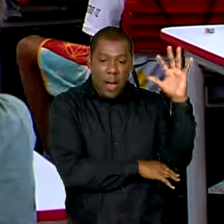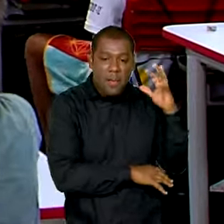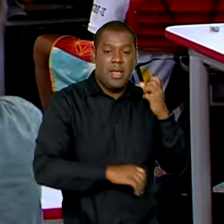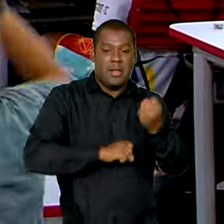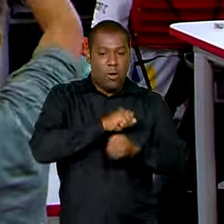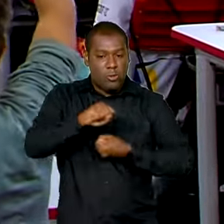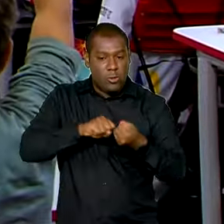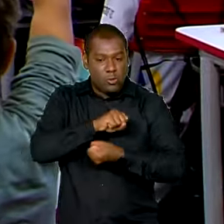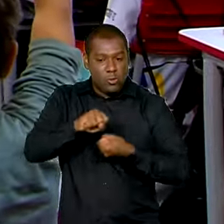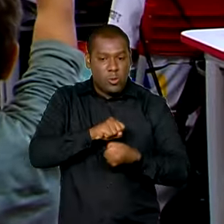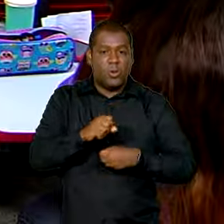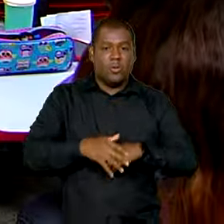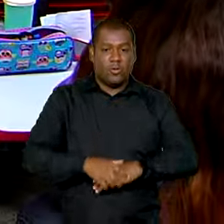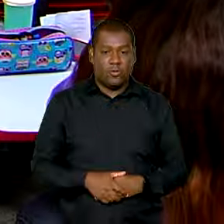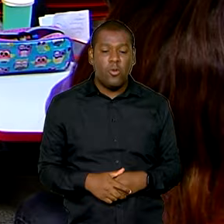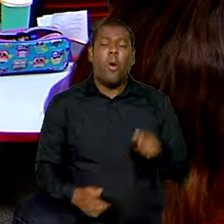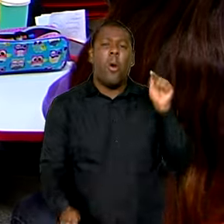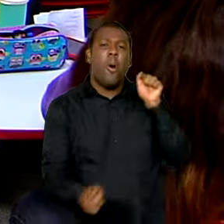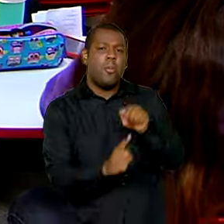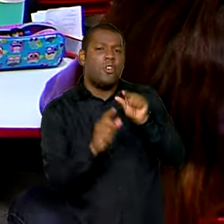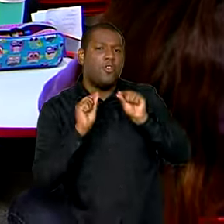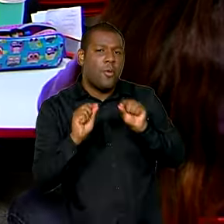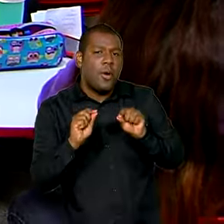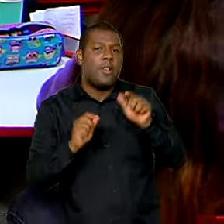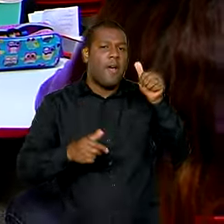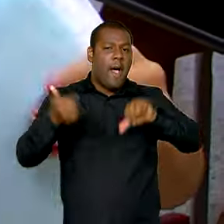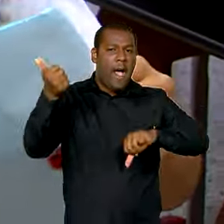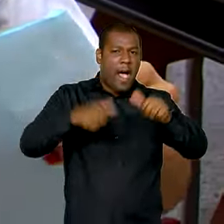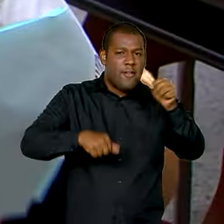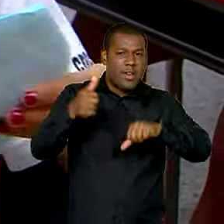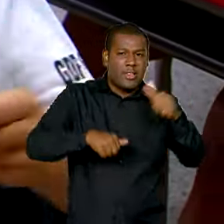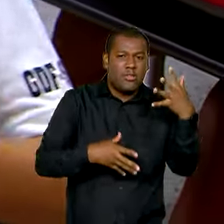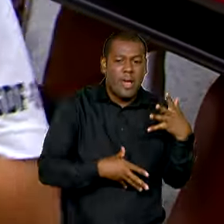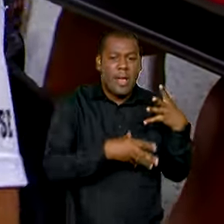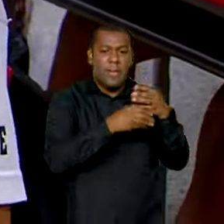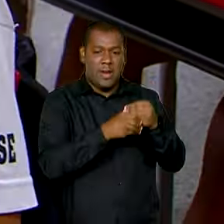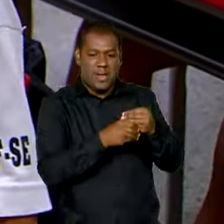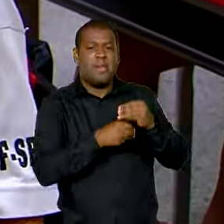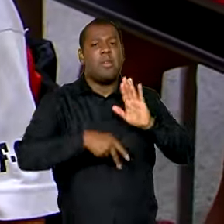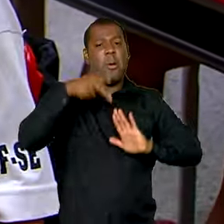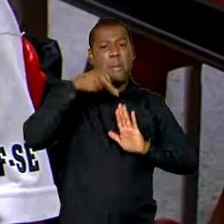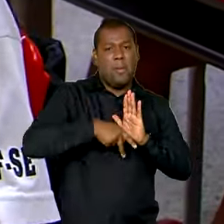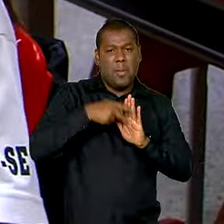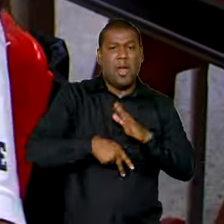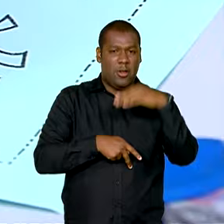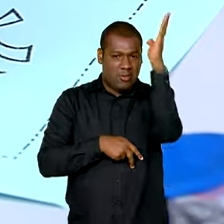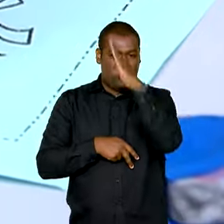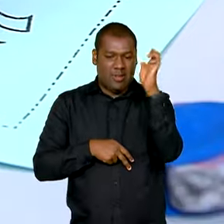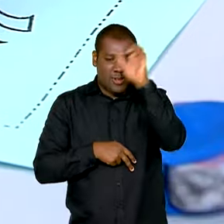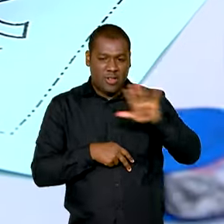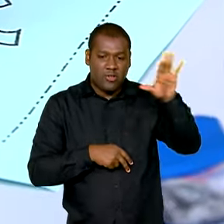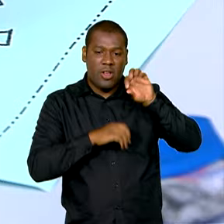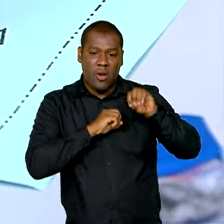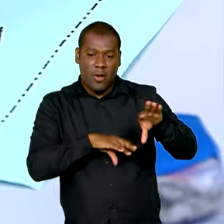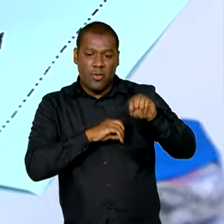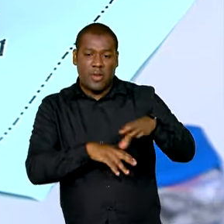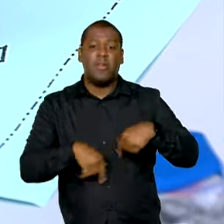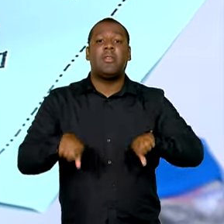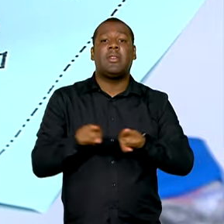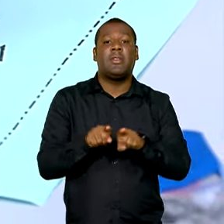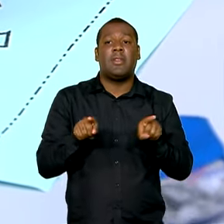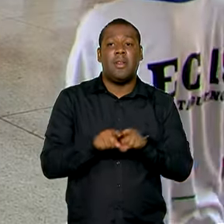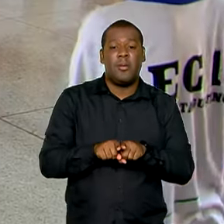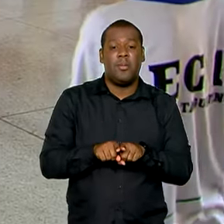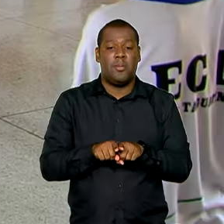objetivos da conferência incluem a avaliação da implementação do atual Plano Nacional de Educação, o fornecimento de